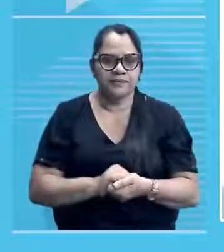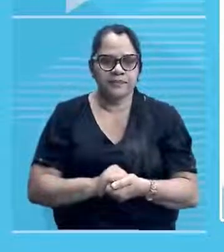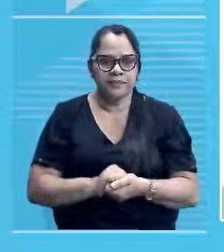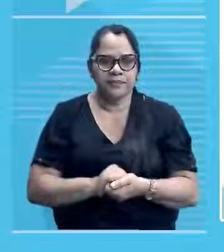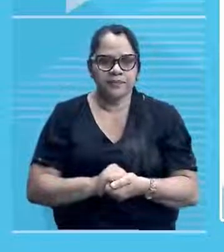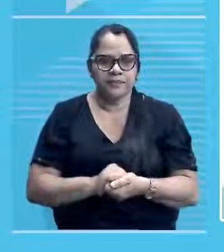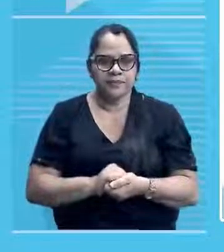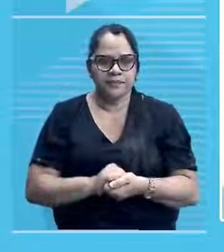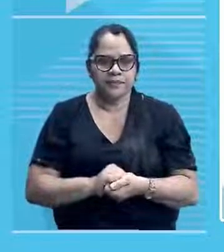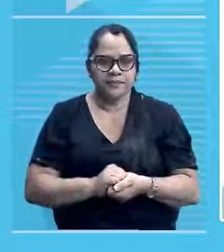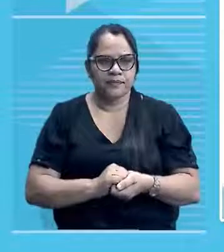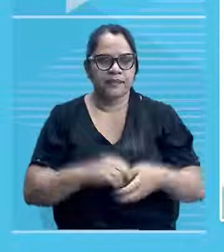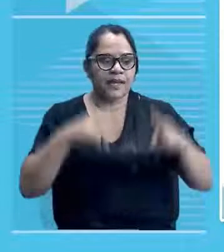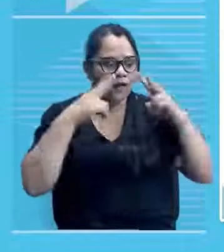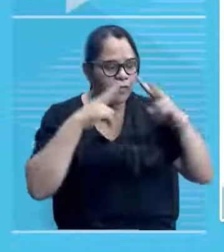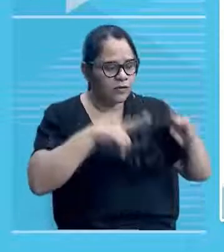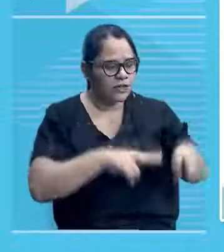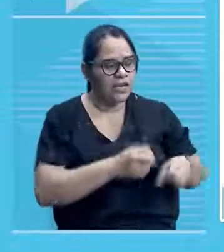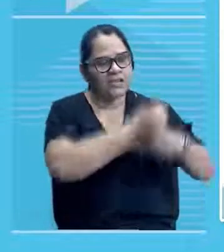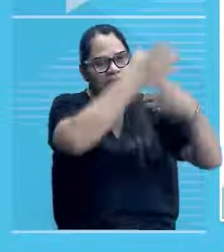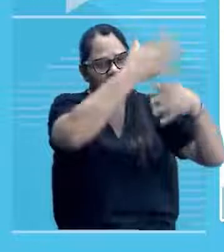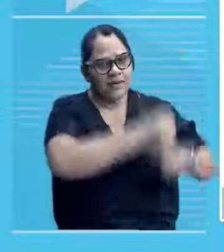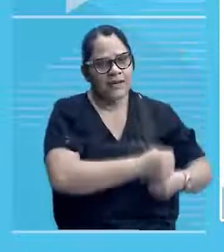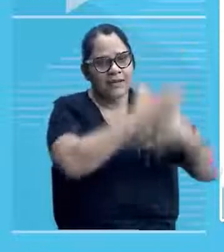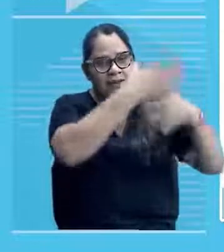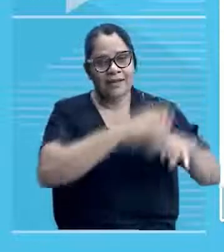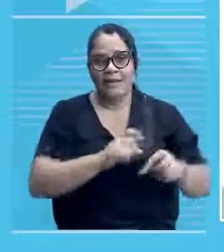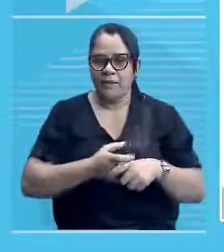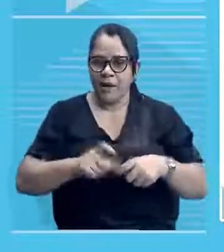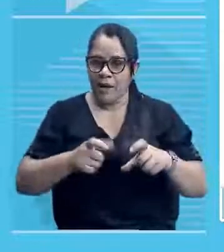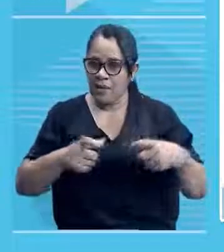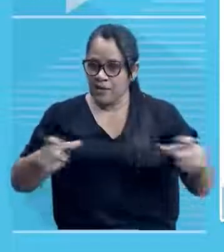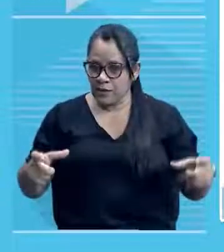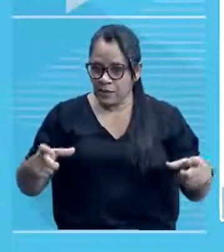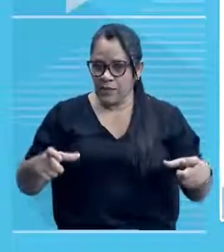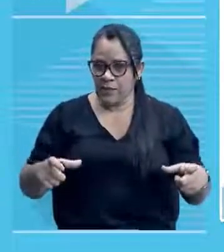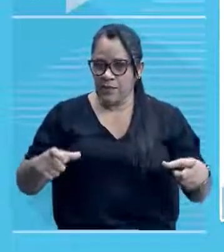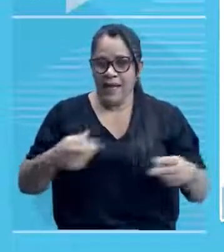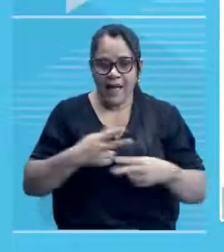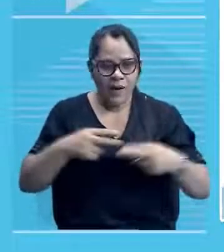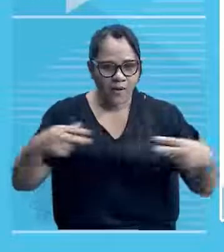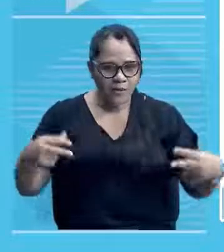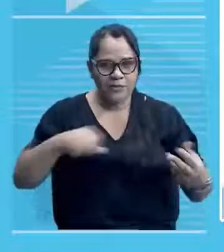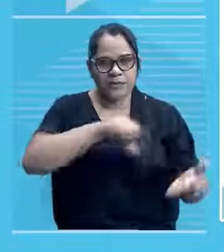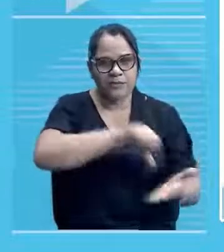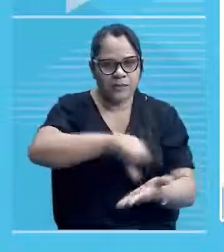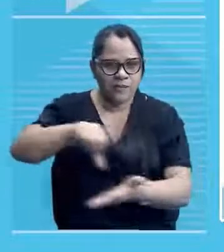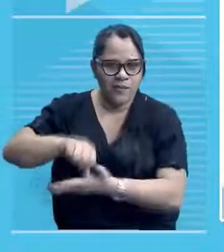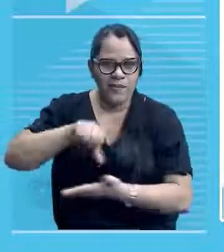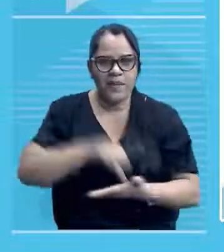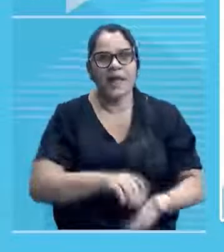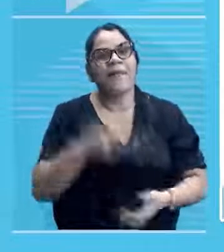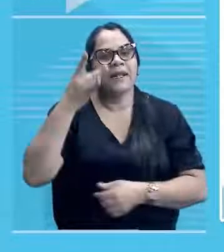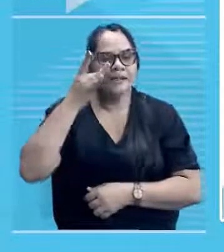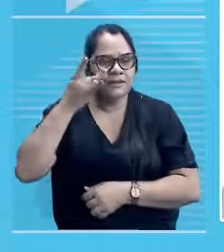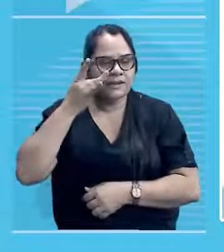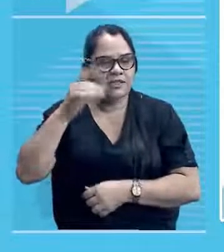Olha aí, né? Aumentou aqui o número de pontos, né? Graças a Deus. Agora eu estou vendo aí a presença de Alvorada do Gurgueia, né?